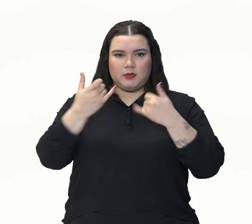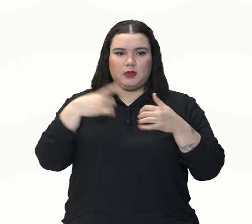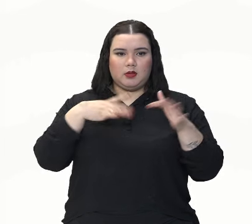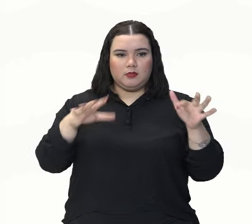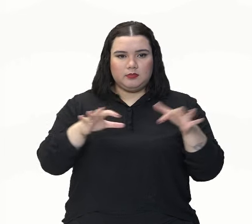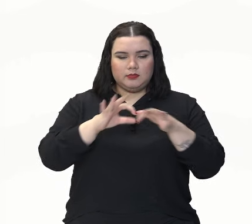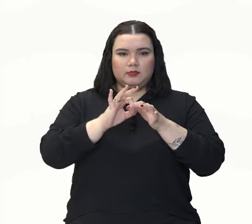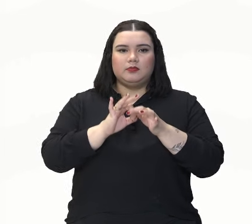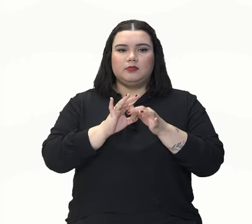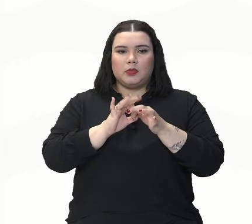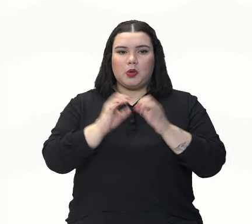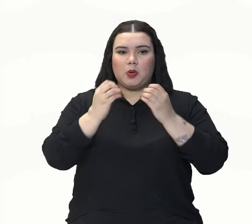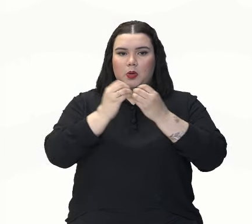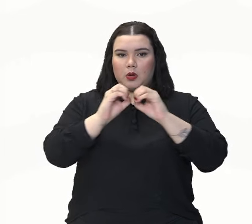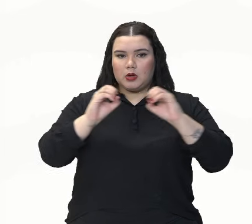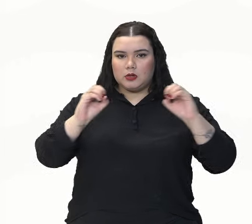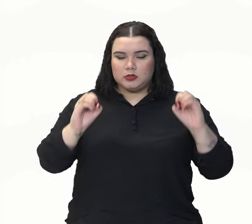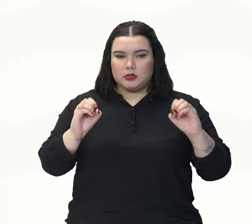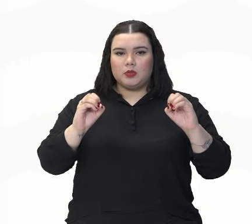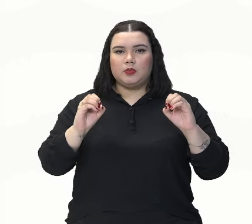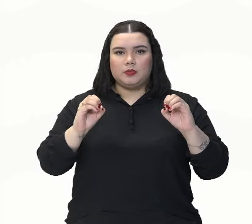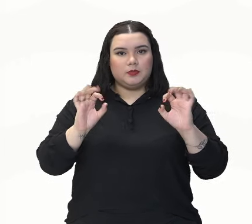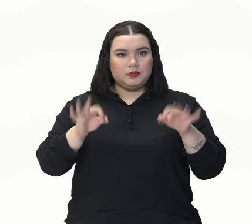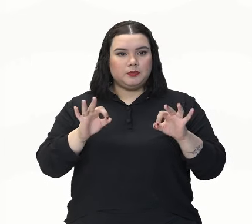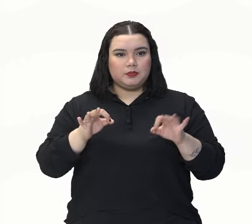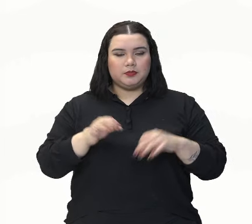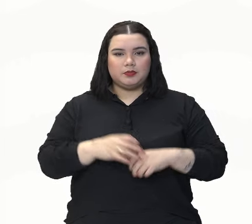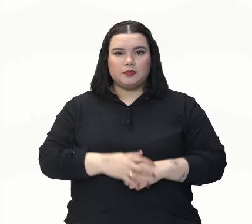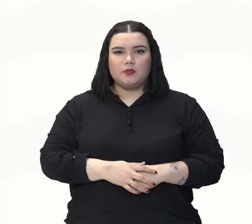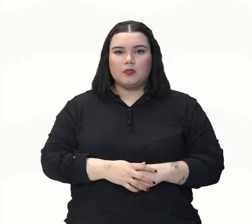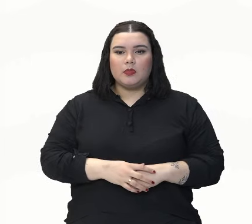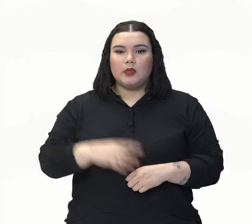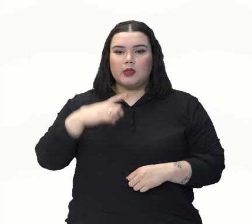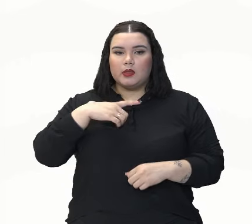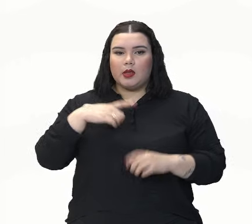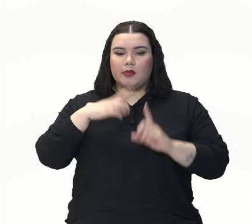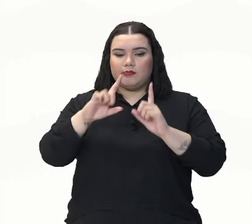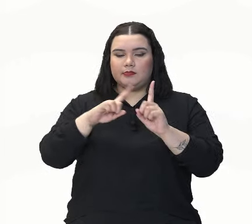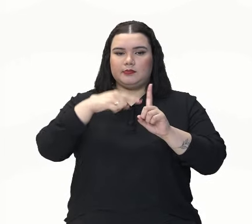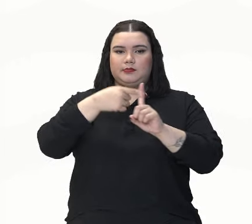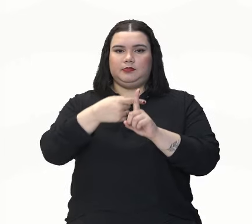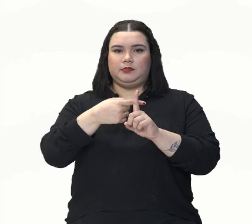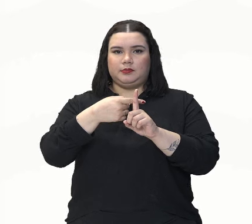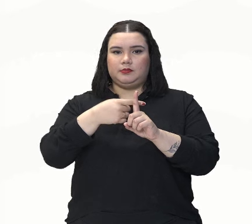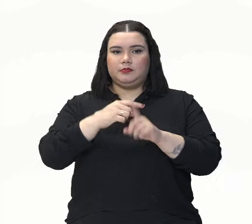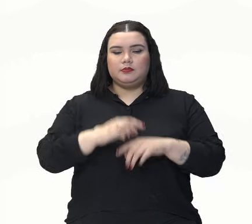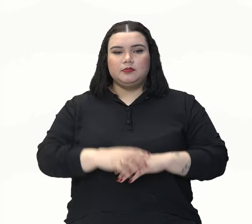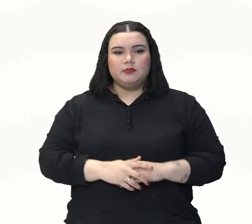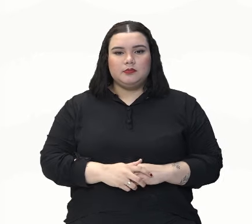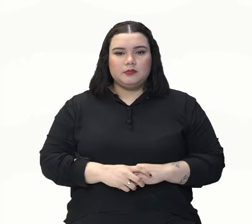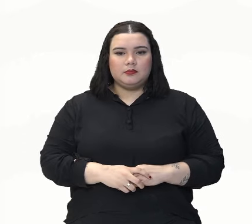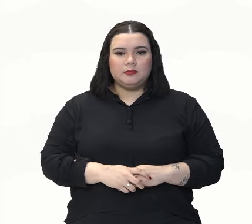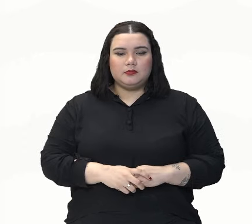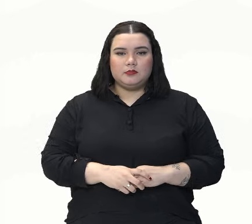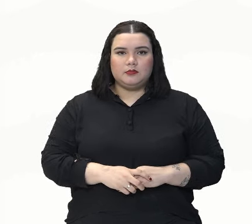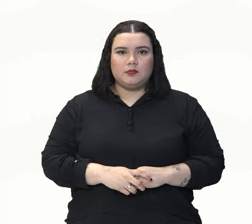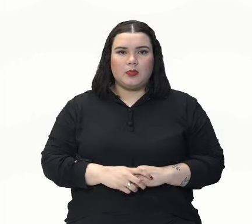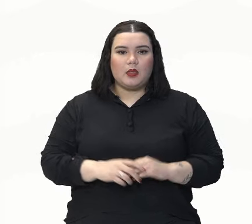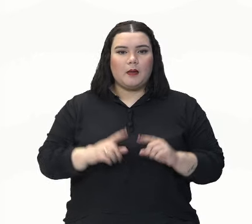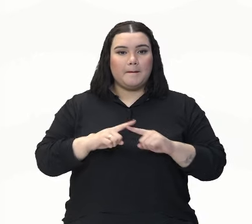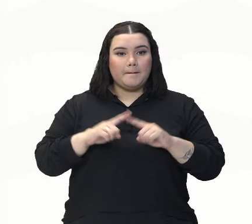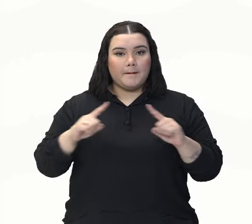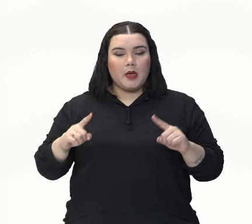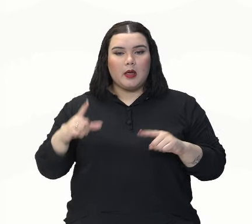uma oração à outra. Ela adiciona. Então, tem algumas